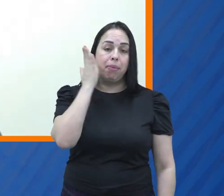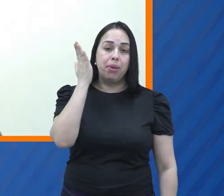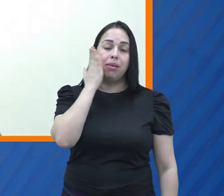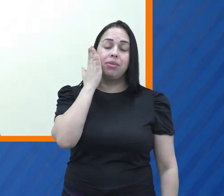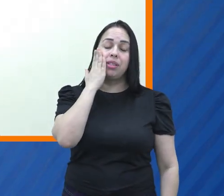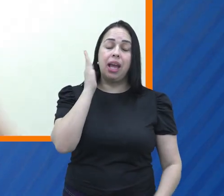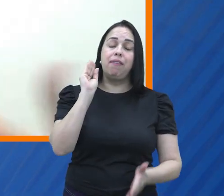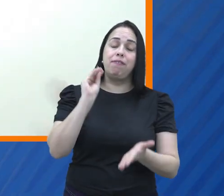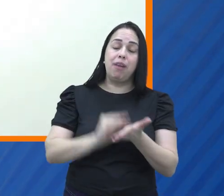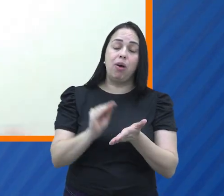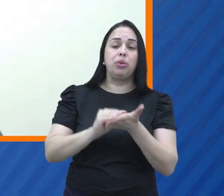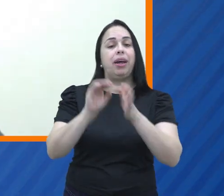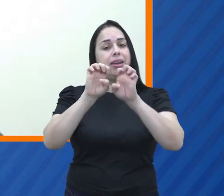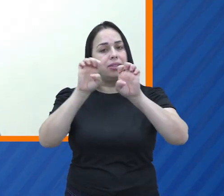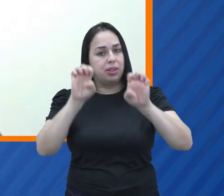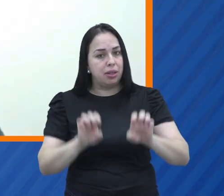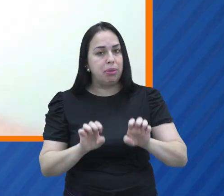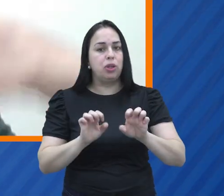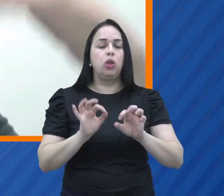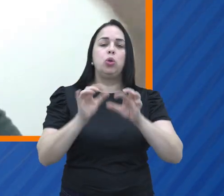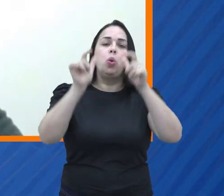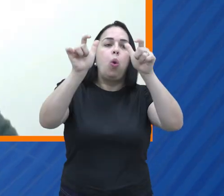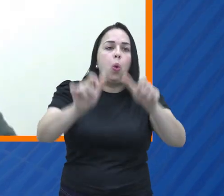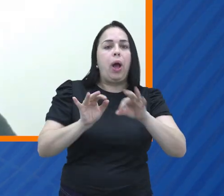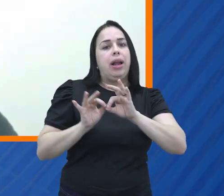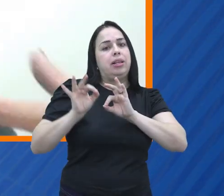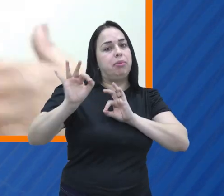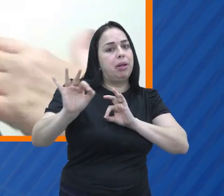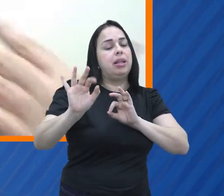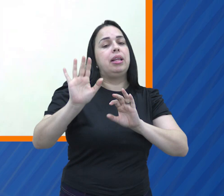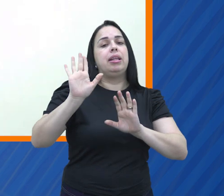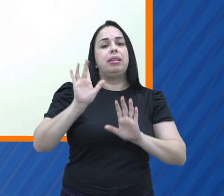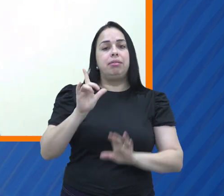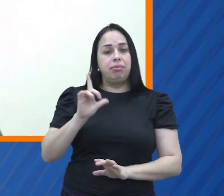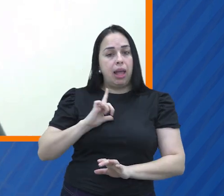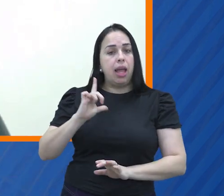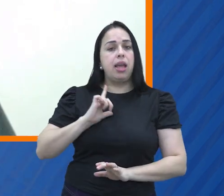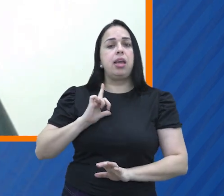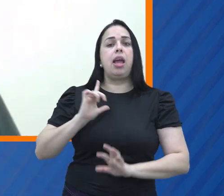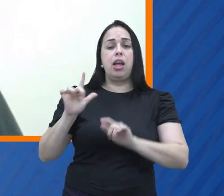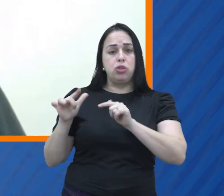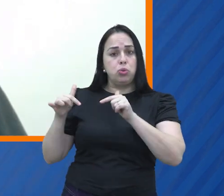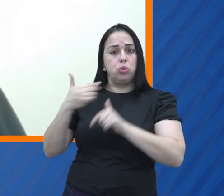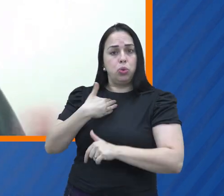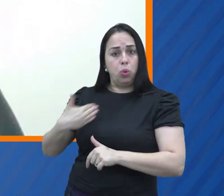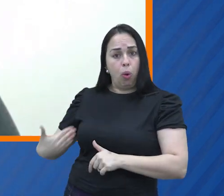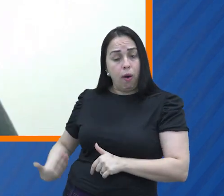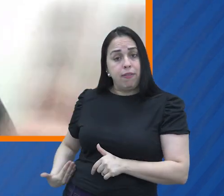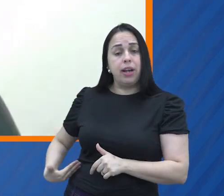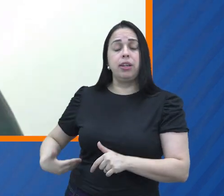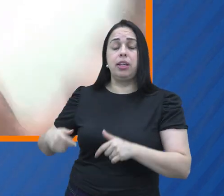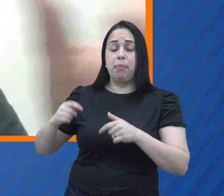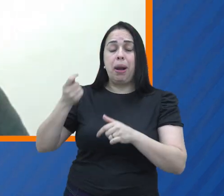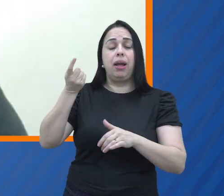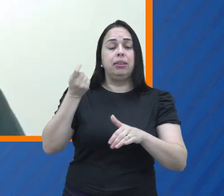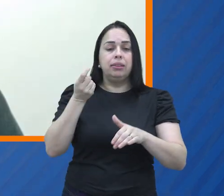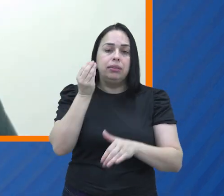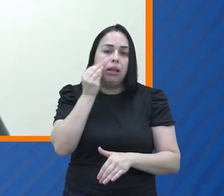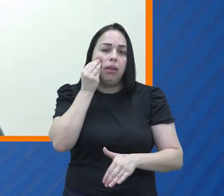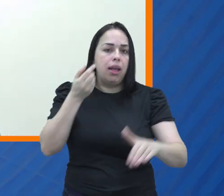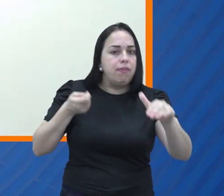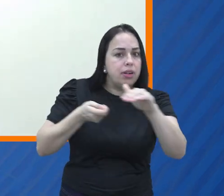problemas de infraestrutura em regiões mais remotas, áreas distantes. Já tem políticas sendo endereçadas nesse sentido, você tem que fazer investimentos mais